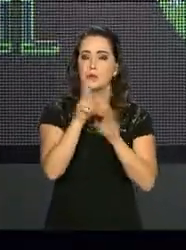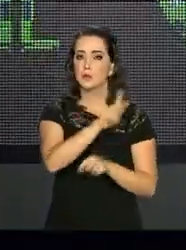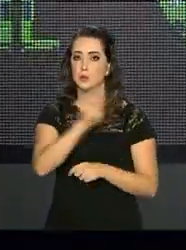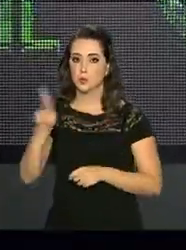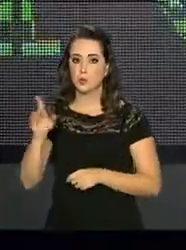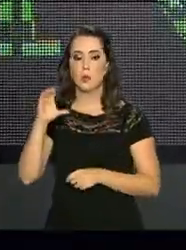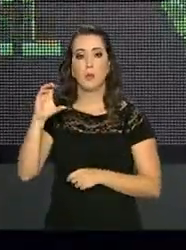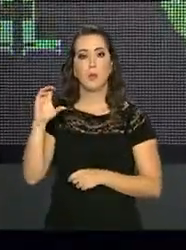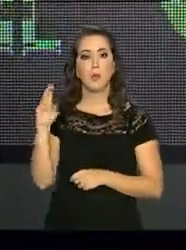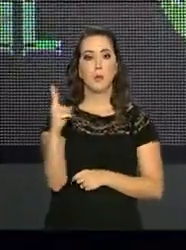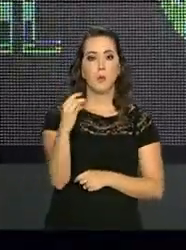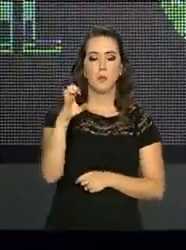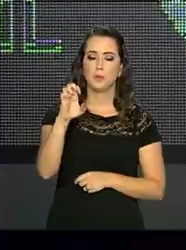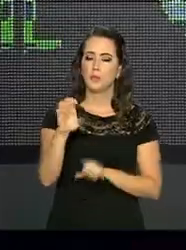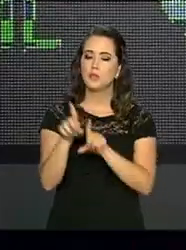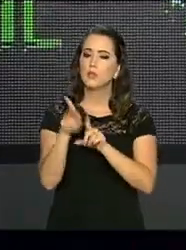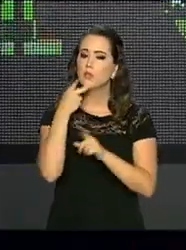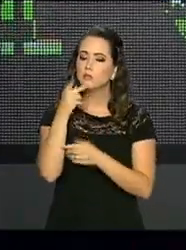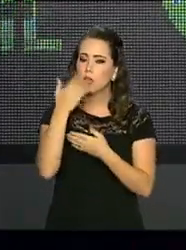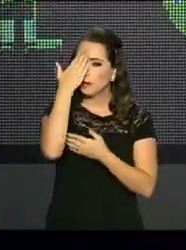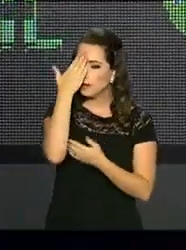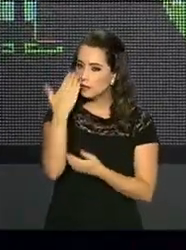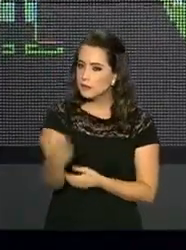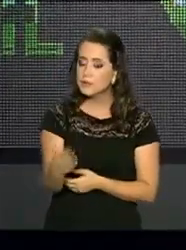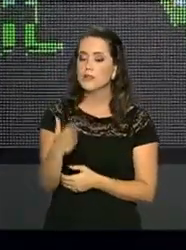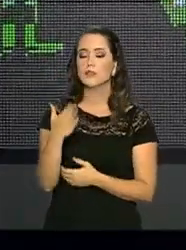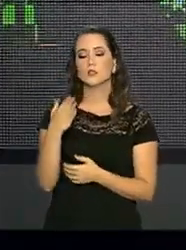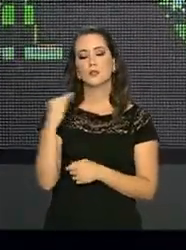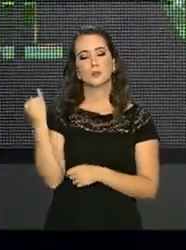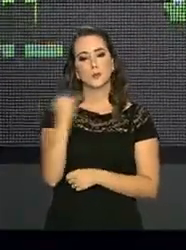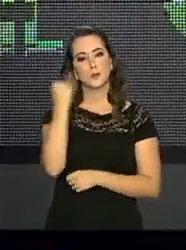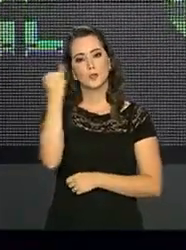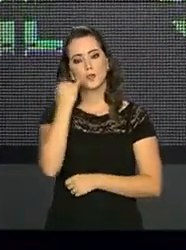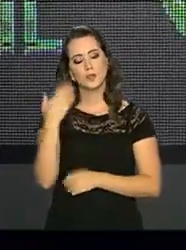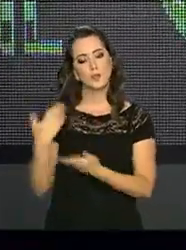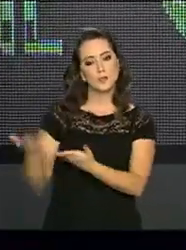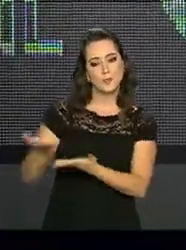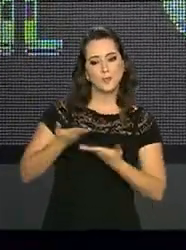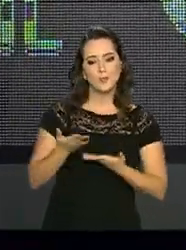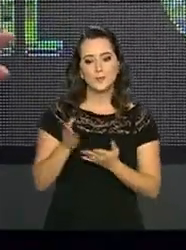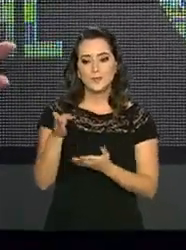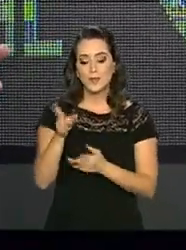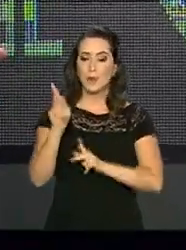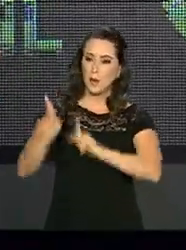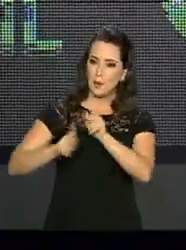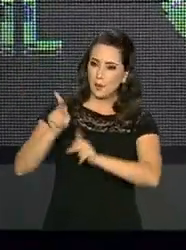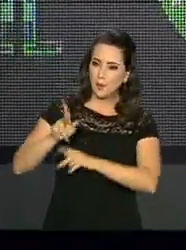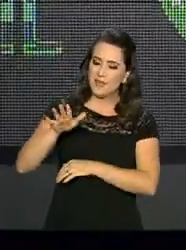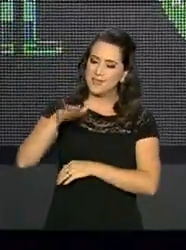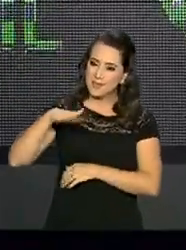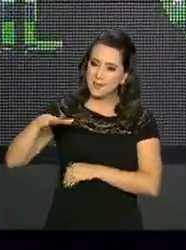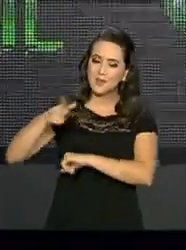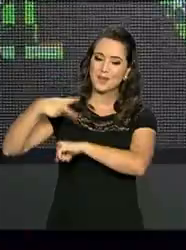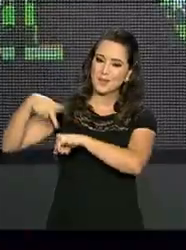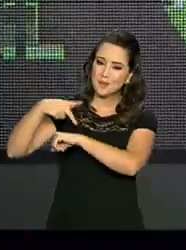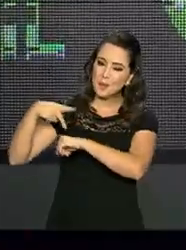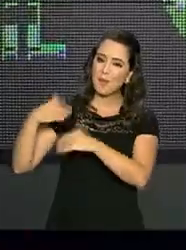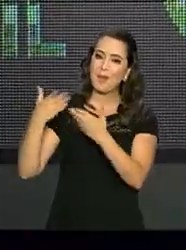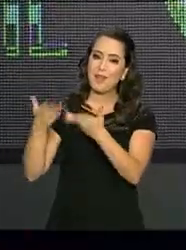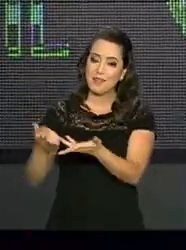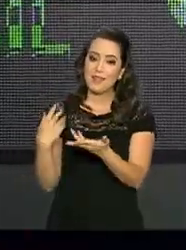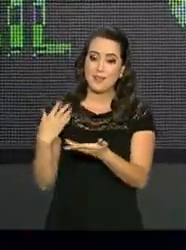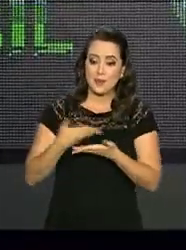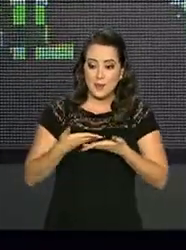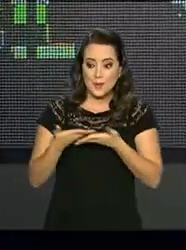preliminar, agradecer a delicadeza com que ele nos recebe, ele e o povo chileno, com que nos recebem